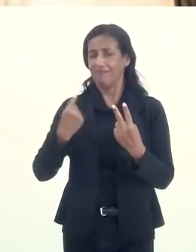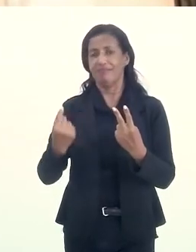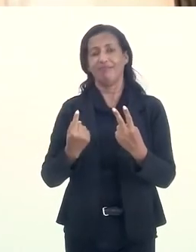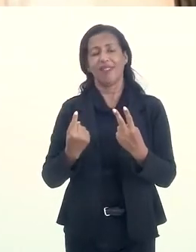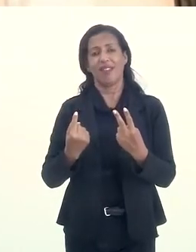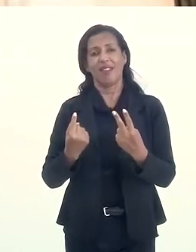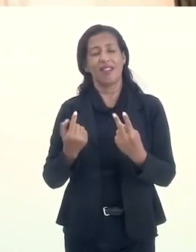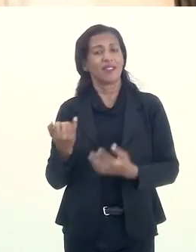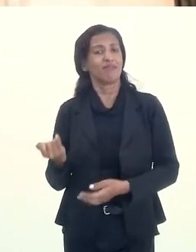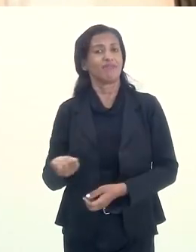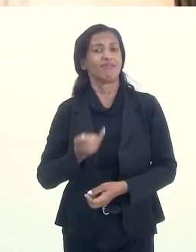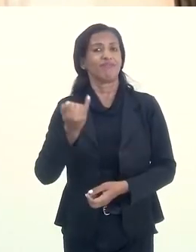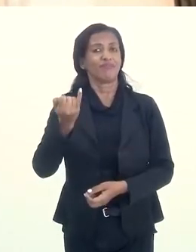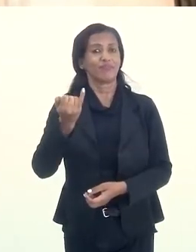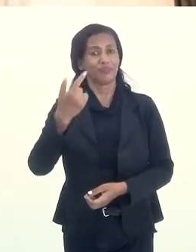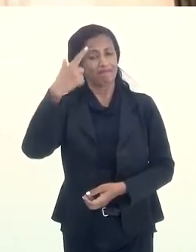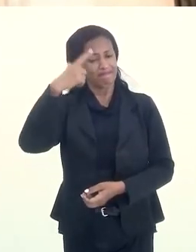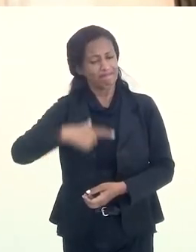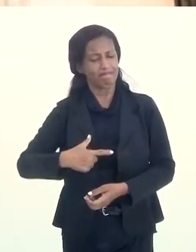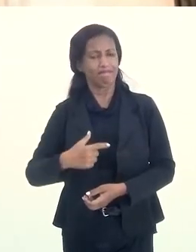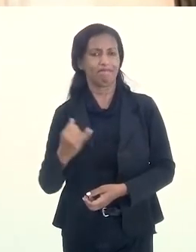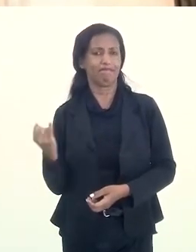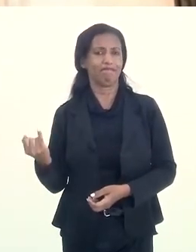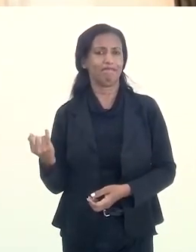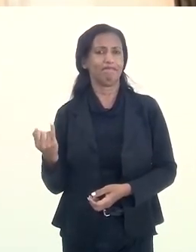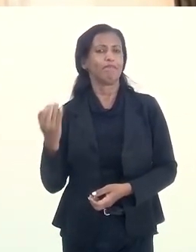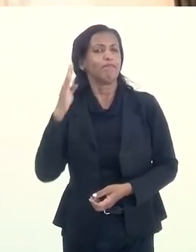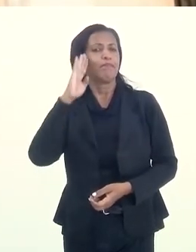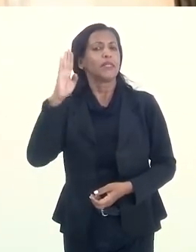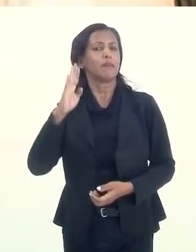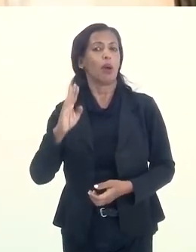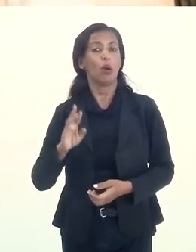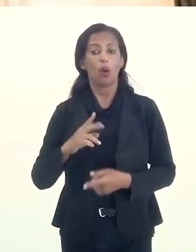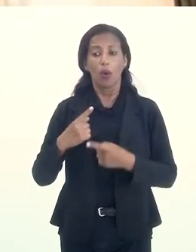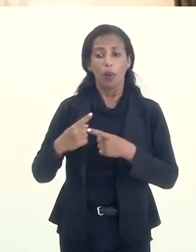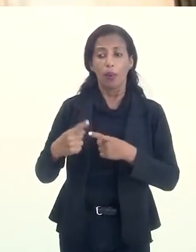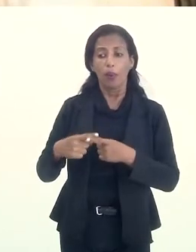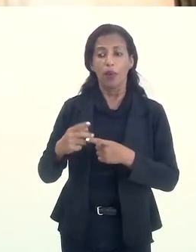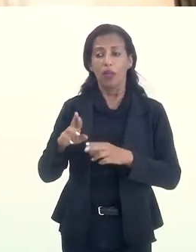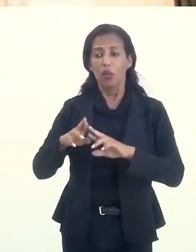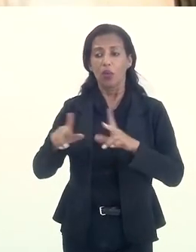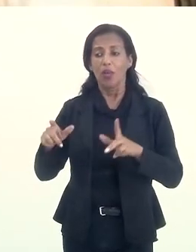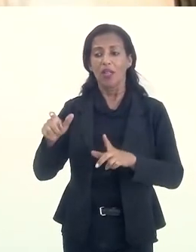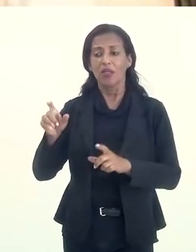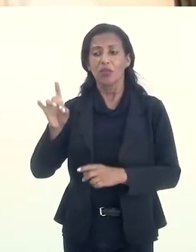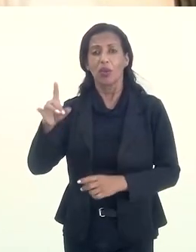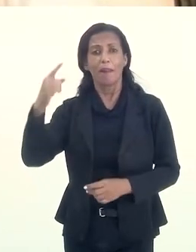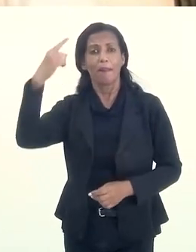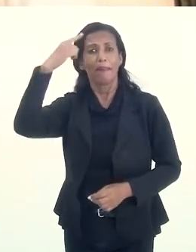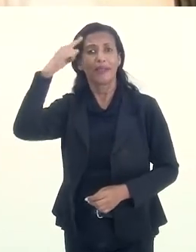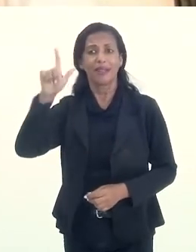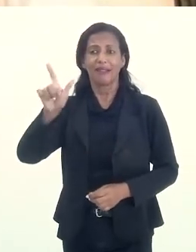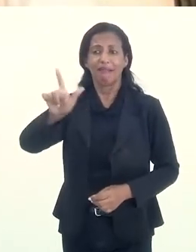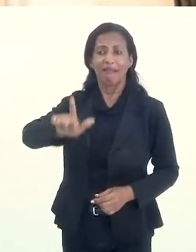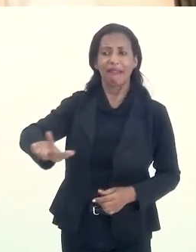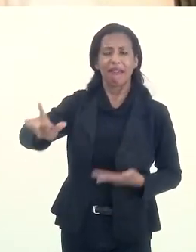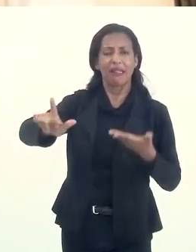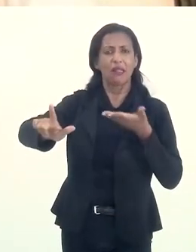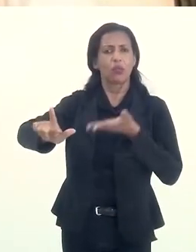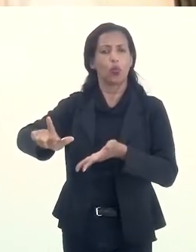essa figura essencial, porque não se trata só de pensar a